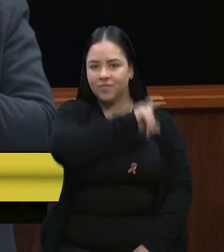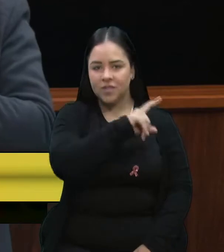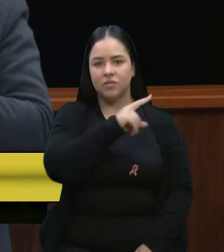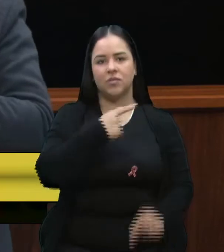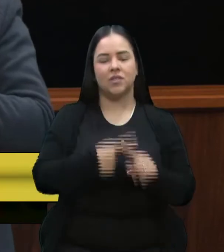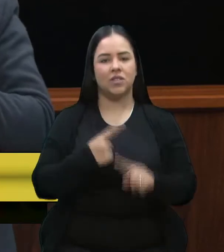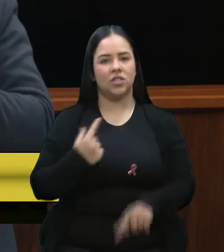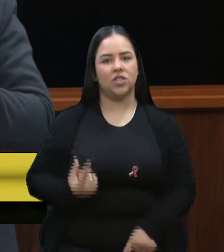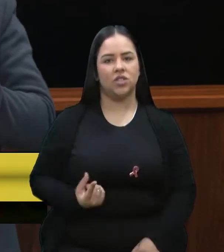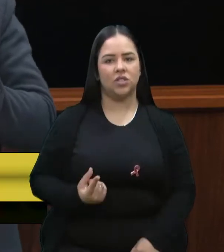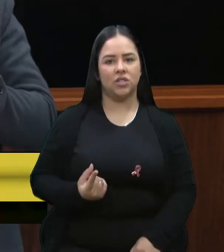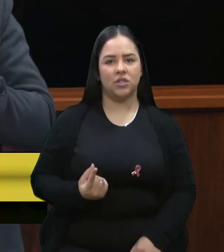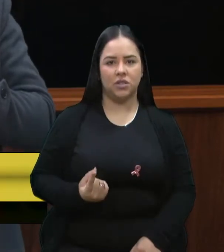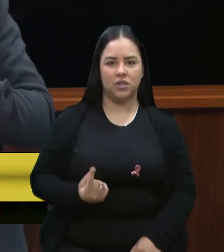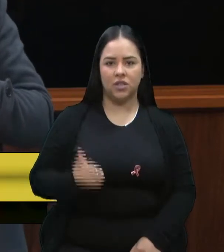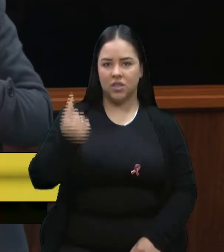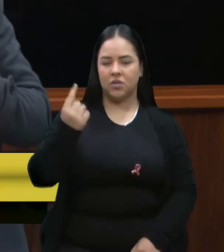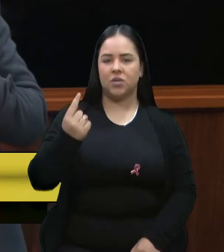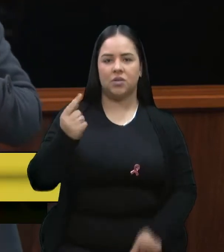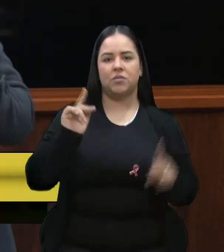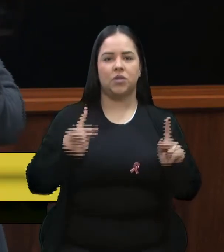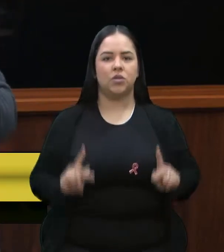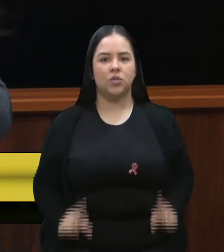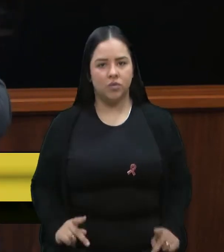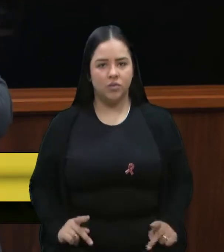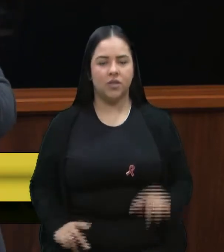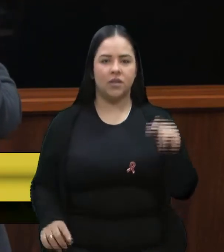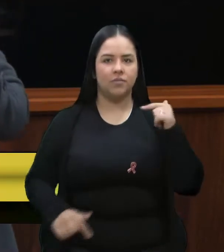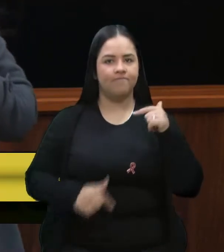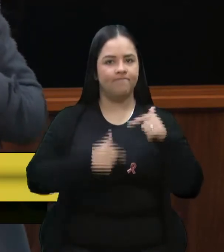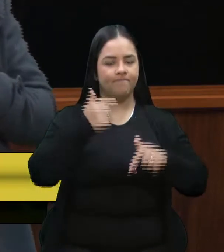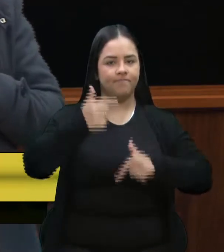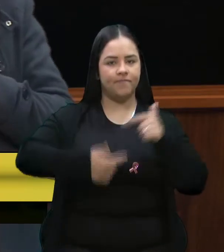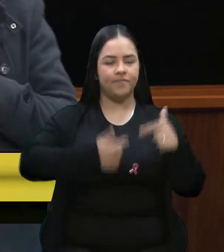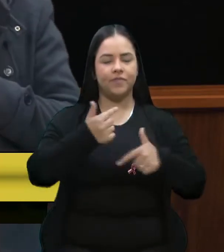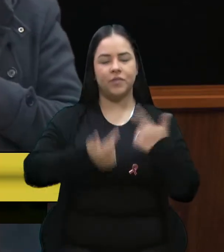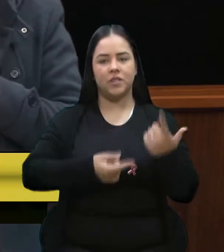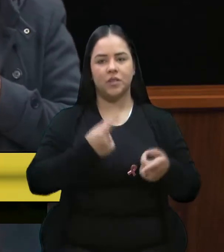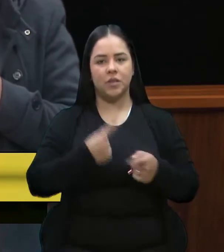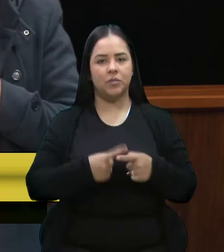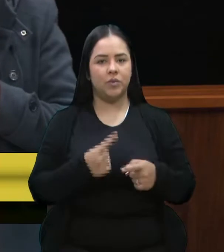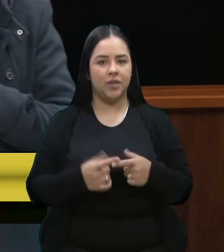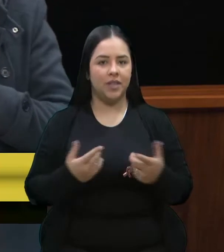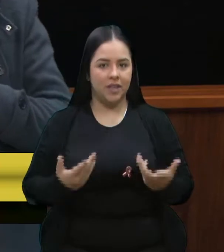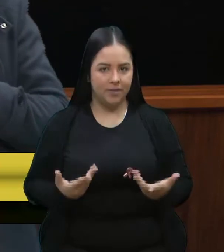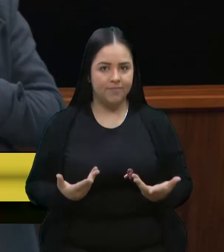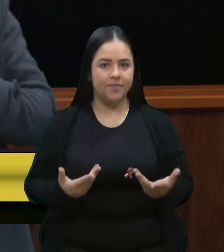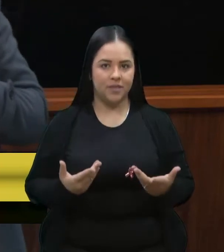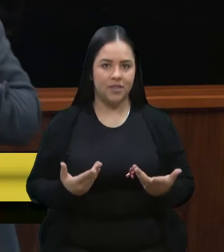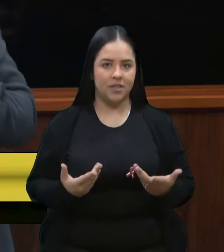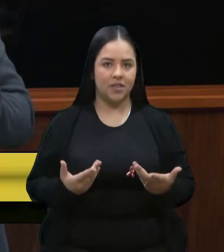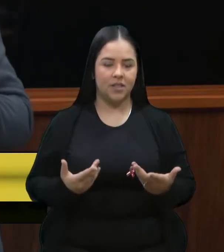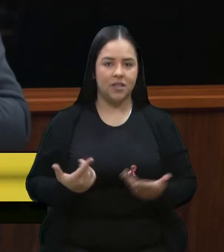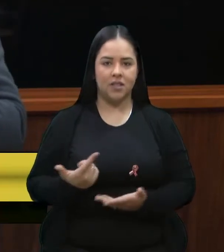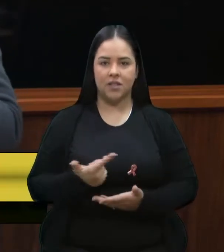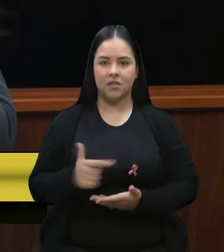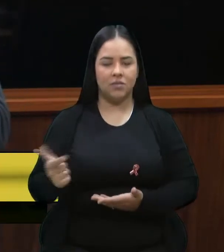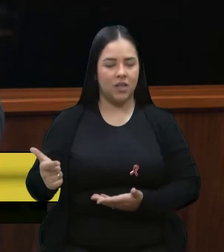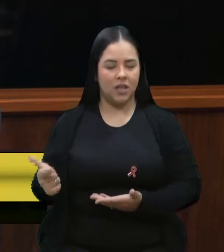bolso de muitos trabalhadores, de muitas pessoas, em razão do descontrole